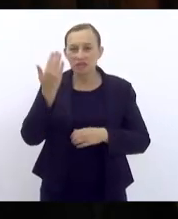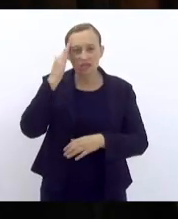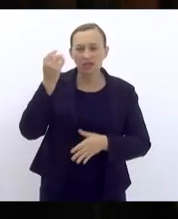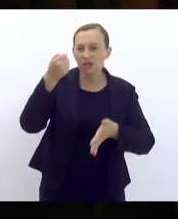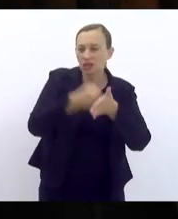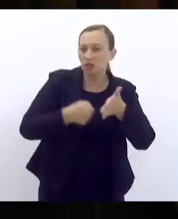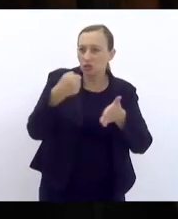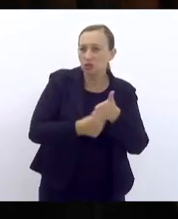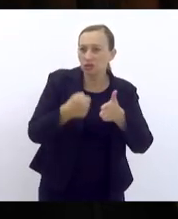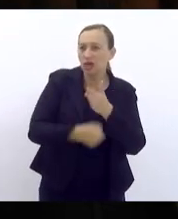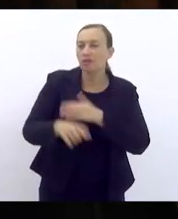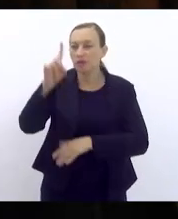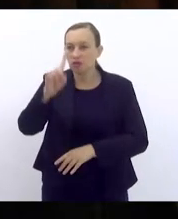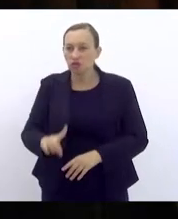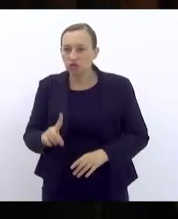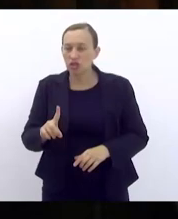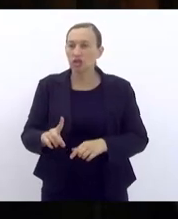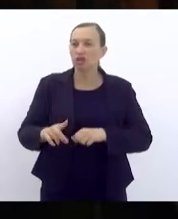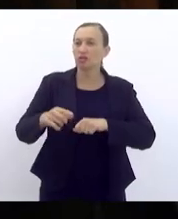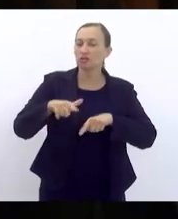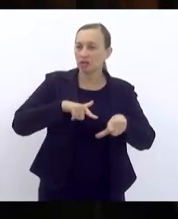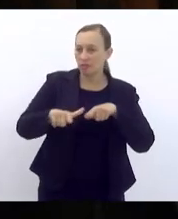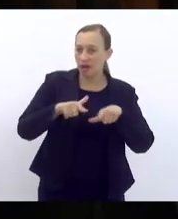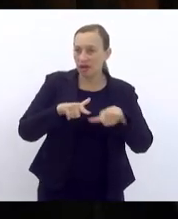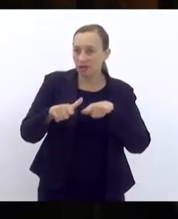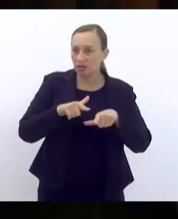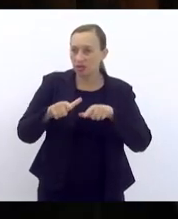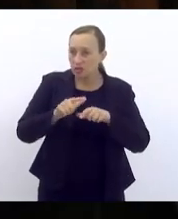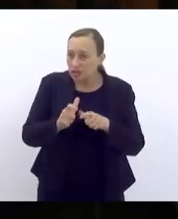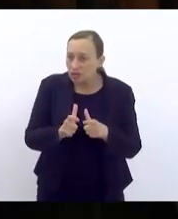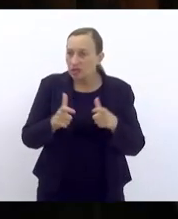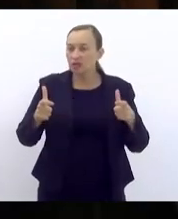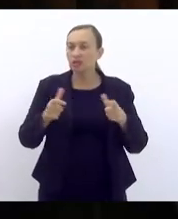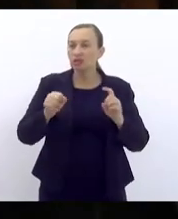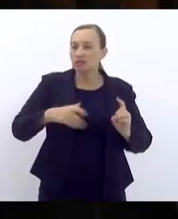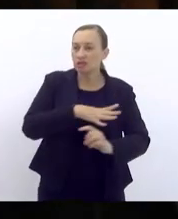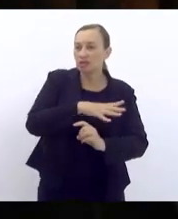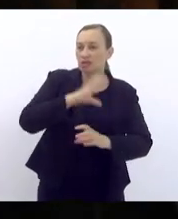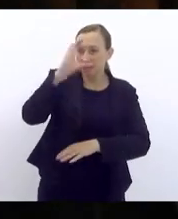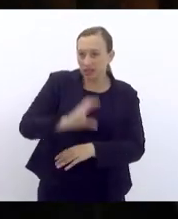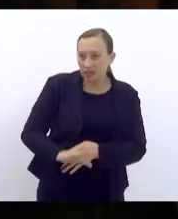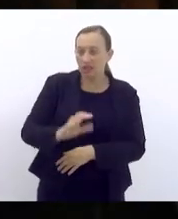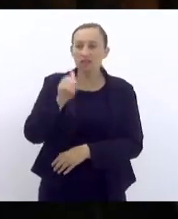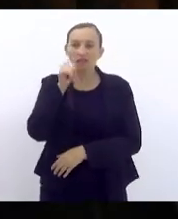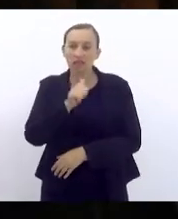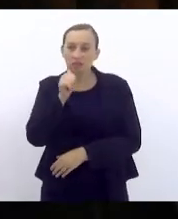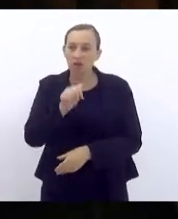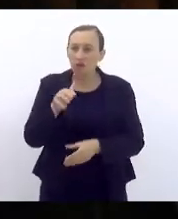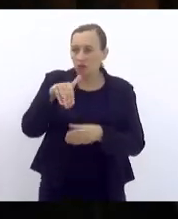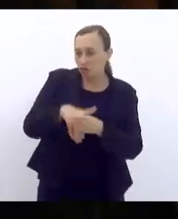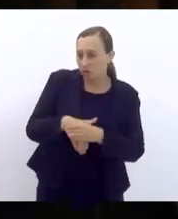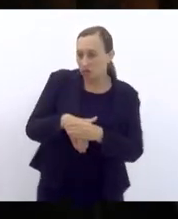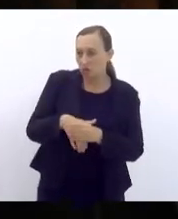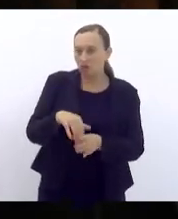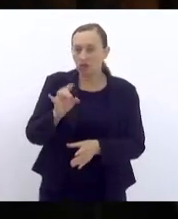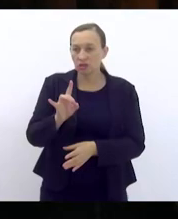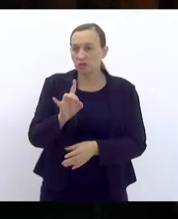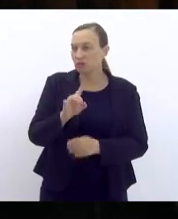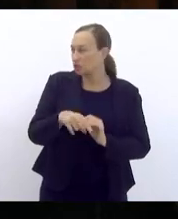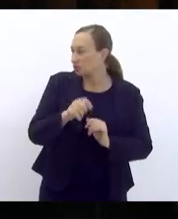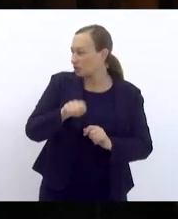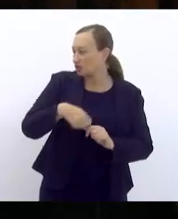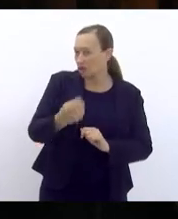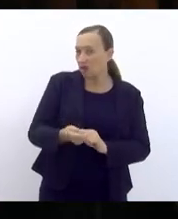trabalhistas das domésticas é lutar pela ampliação da cidadania das mulheres que o voto por si só não trouxe.